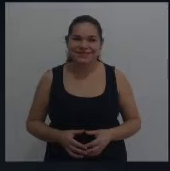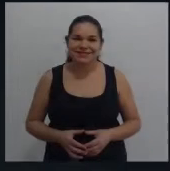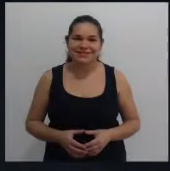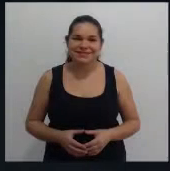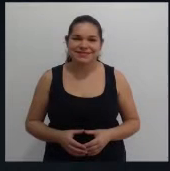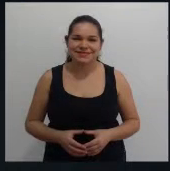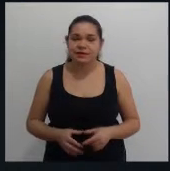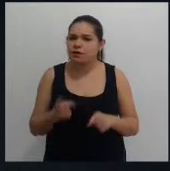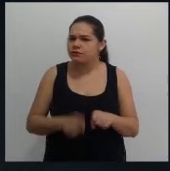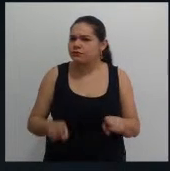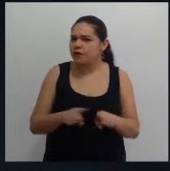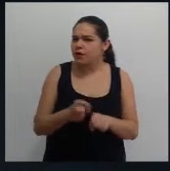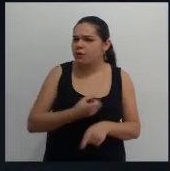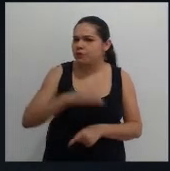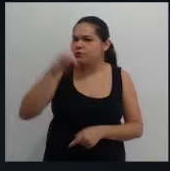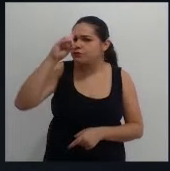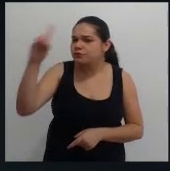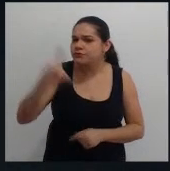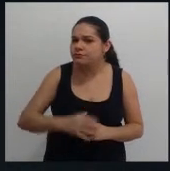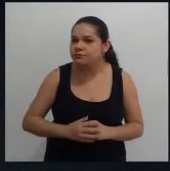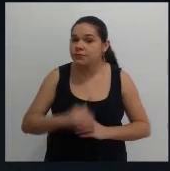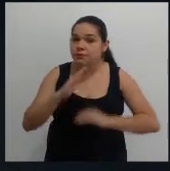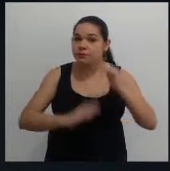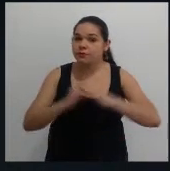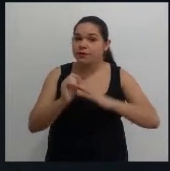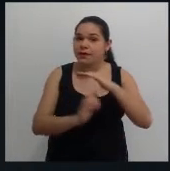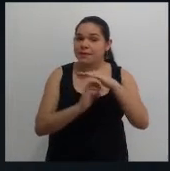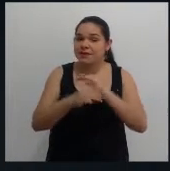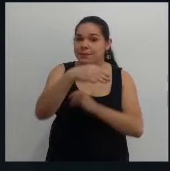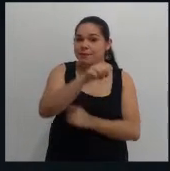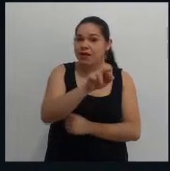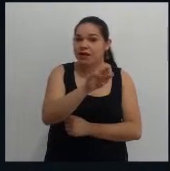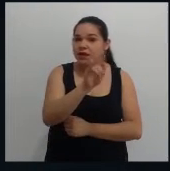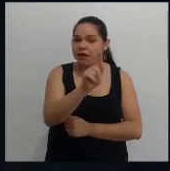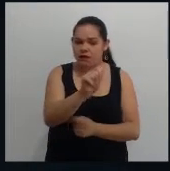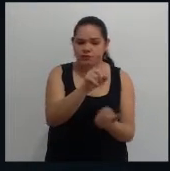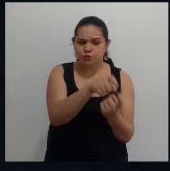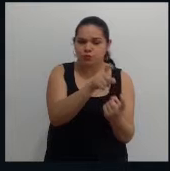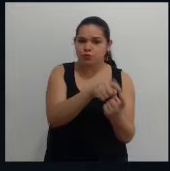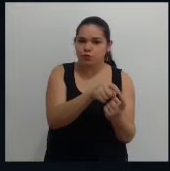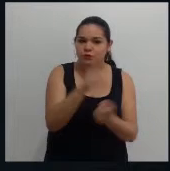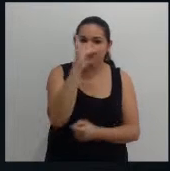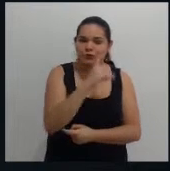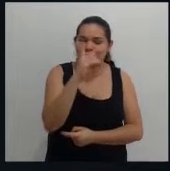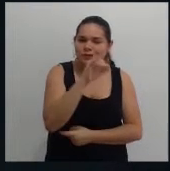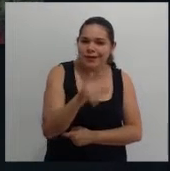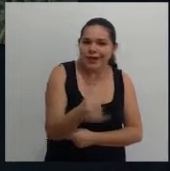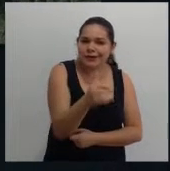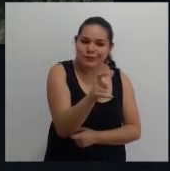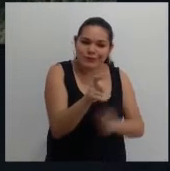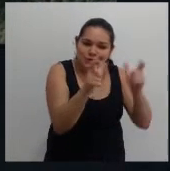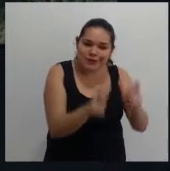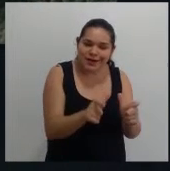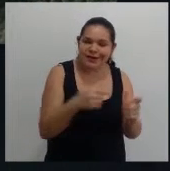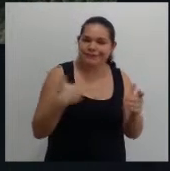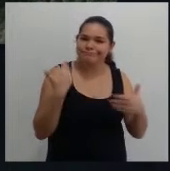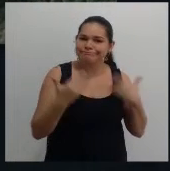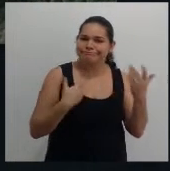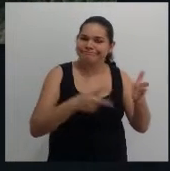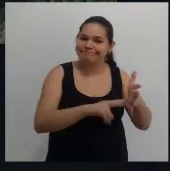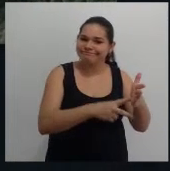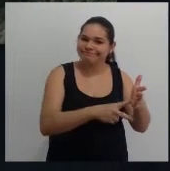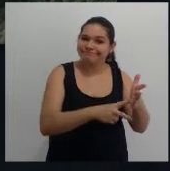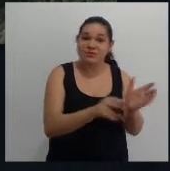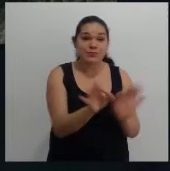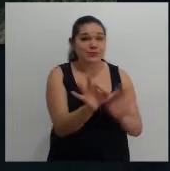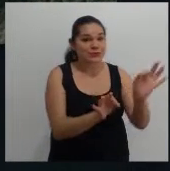Voltando alguns dias, metalúrgicos da Maringa Soldas passam o domingão nas estruturas de lazer do sindicato. É o